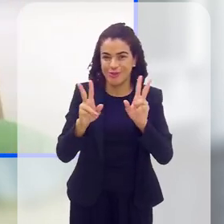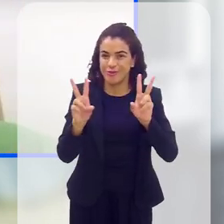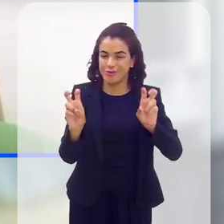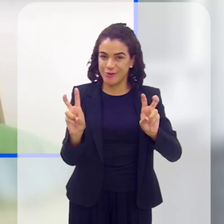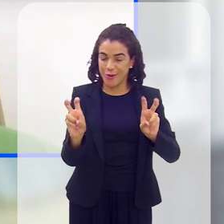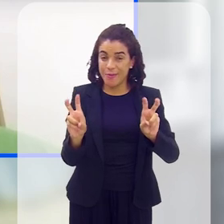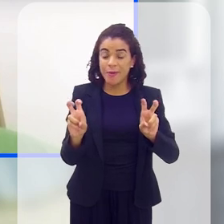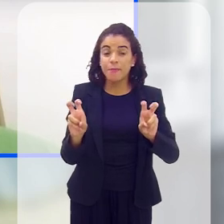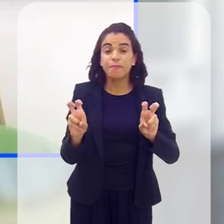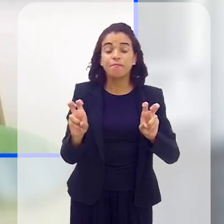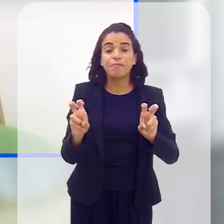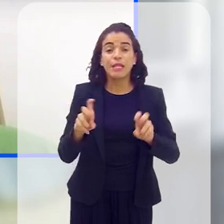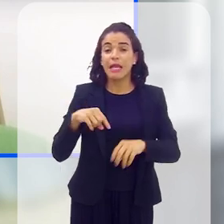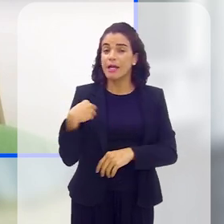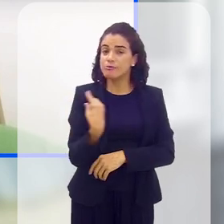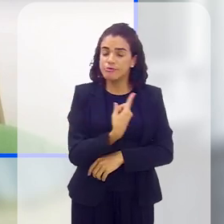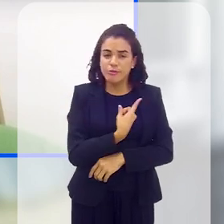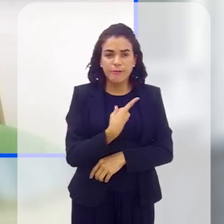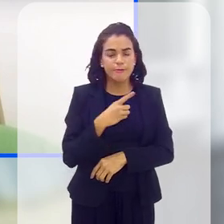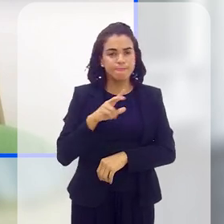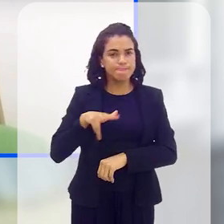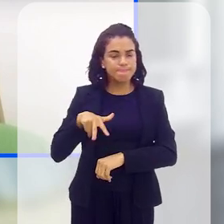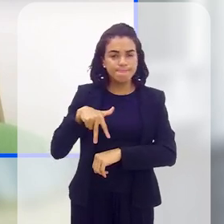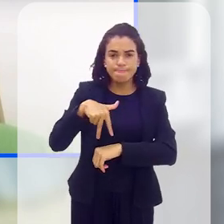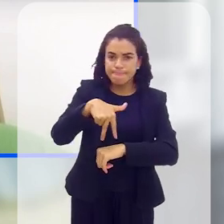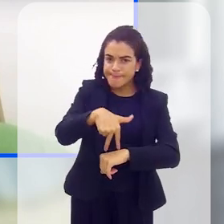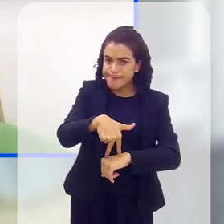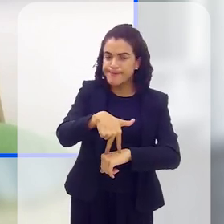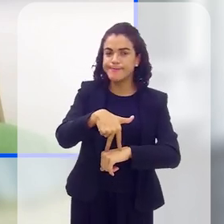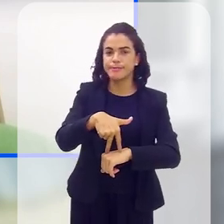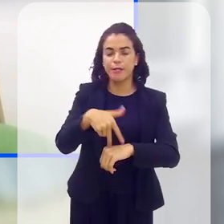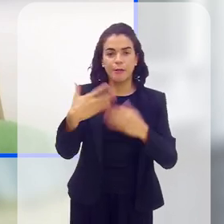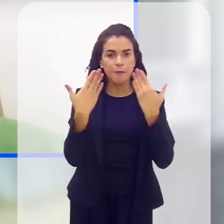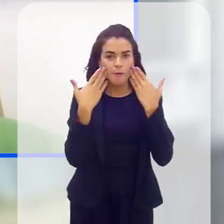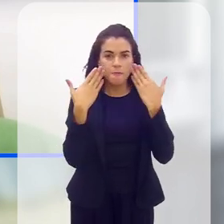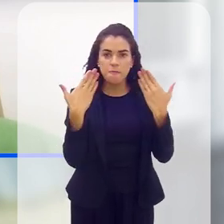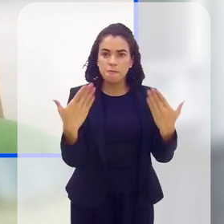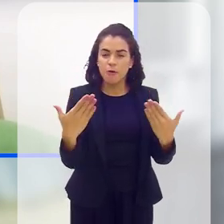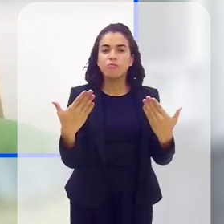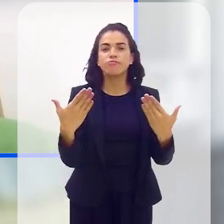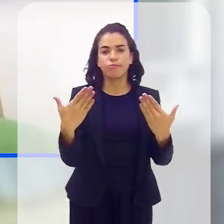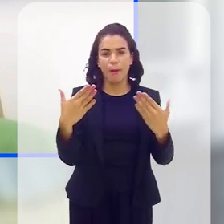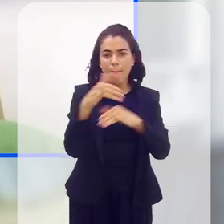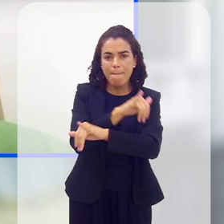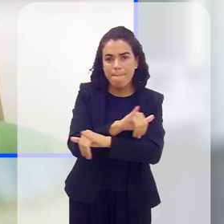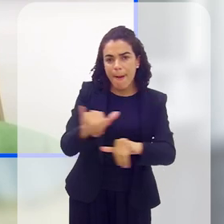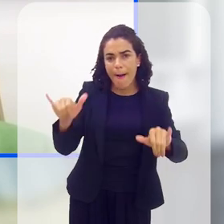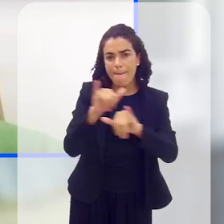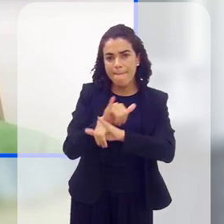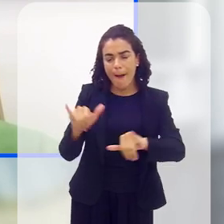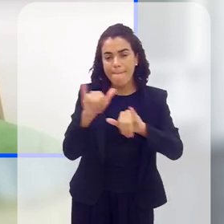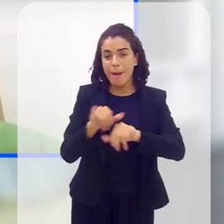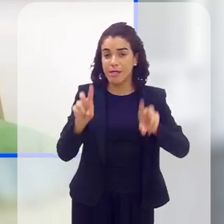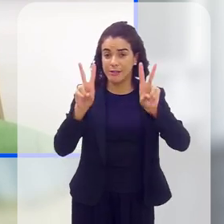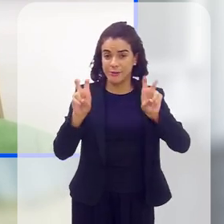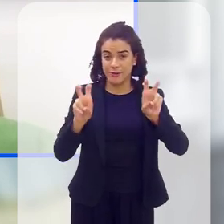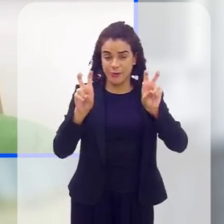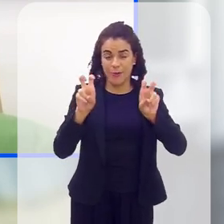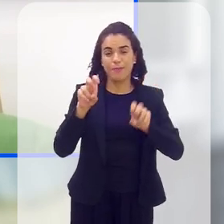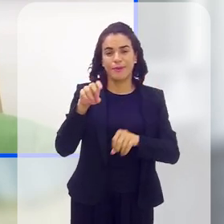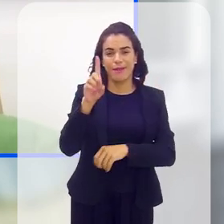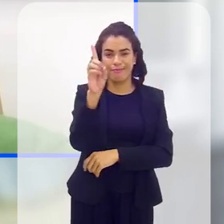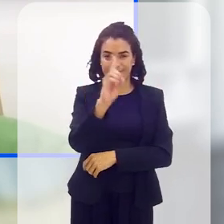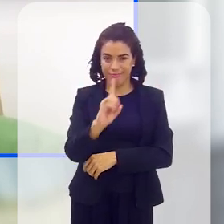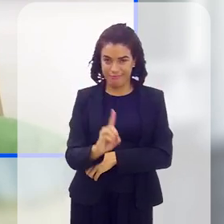assim, se a gente não se propor, nos mostrar para divulgar sobre essa deficiência,